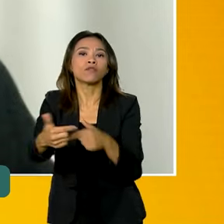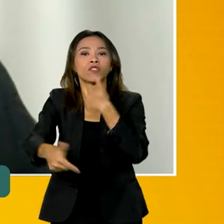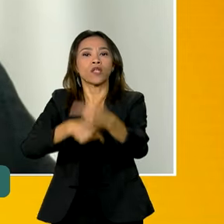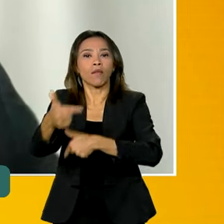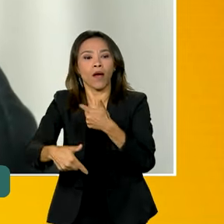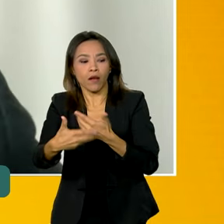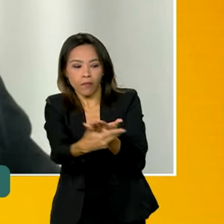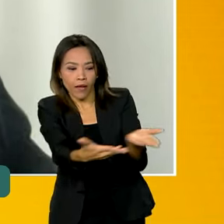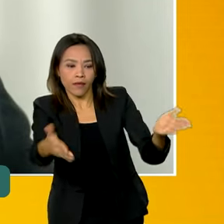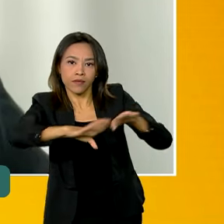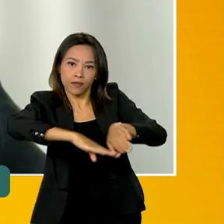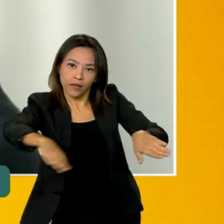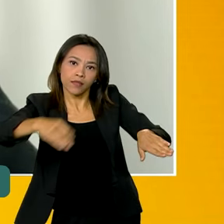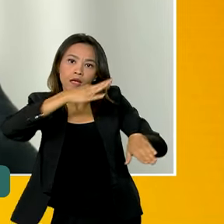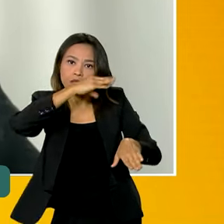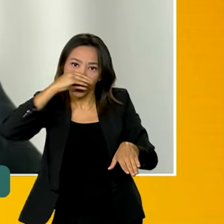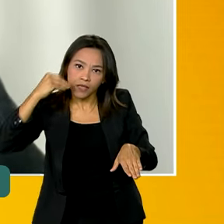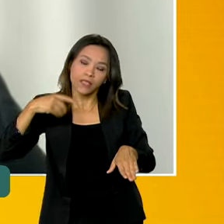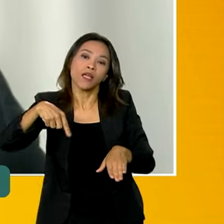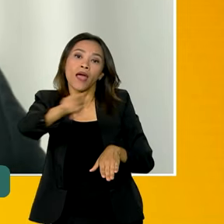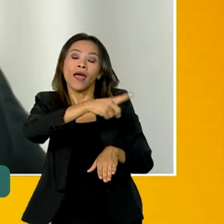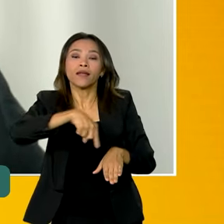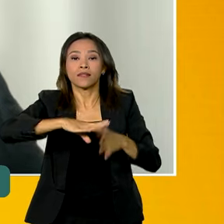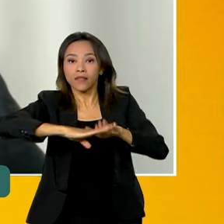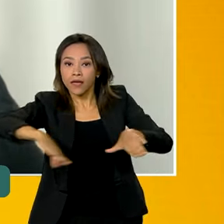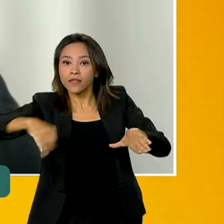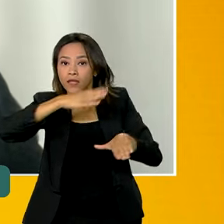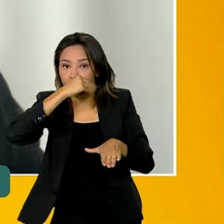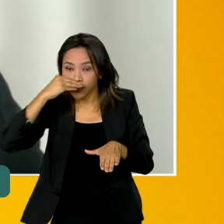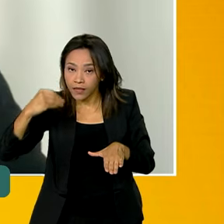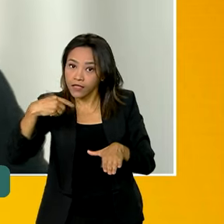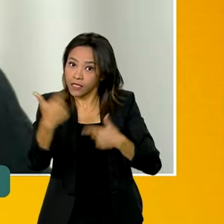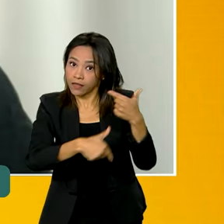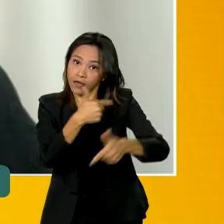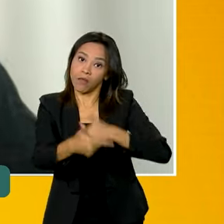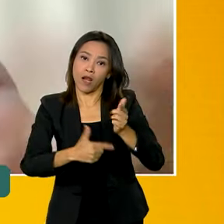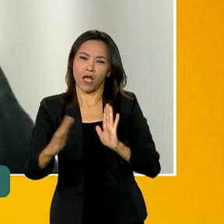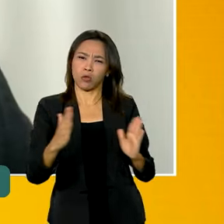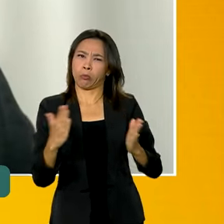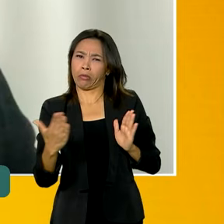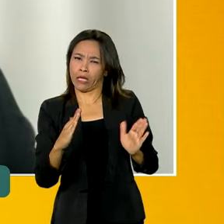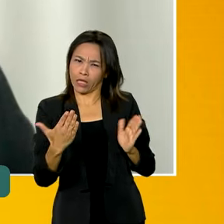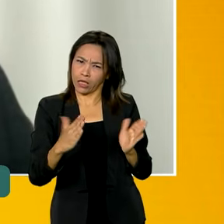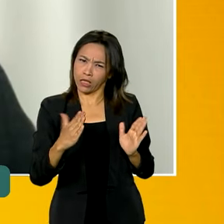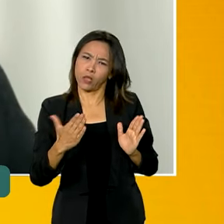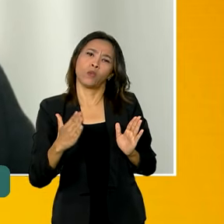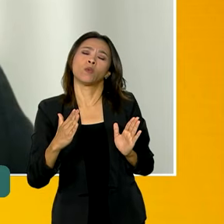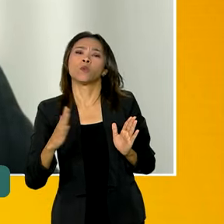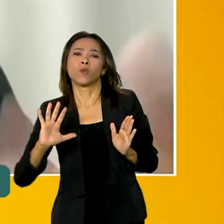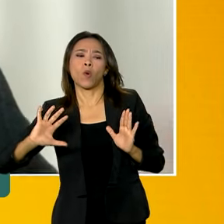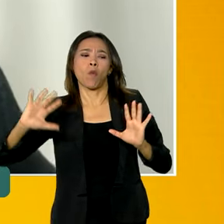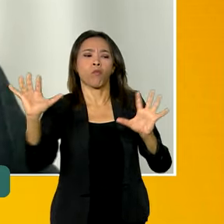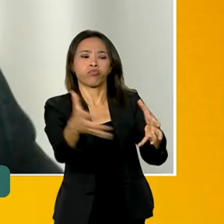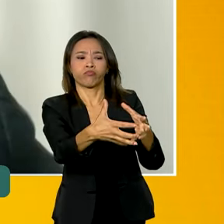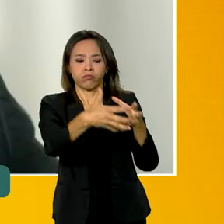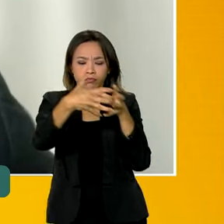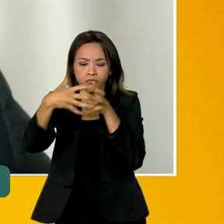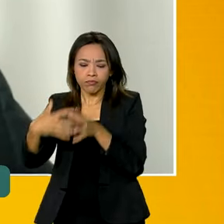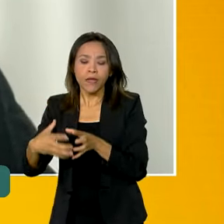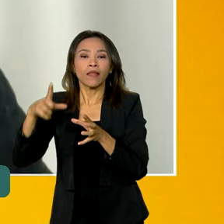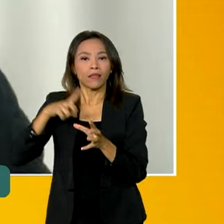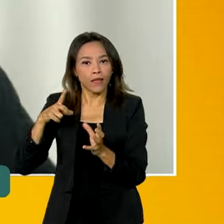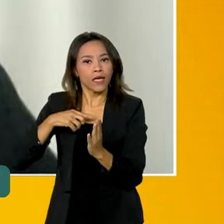e adolescentes. Ou seja, as crianças e adolescentes que trabalharam durante determinado período, até a retirada, então existe essa